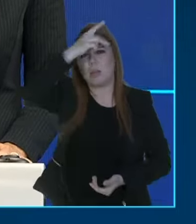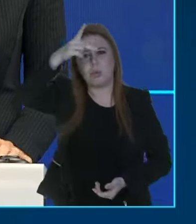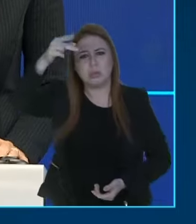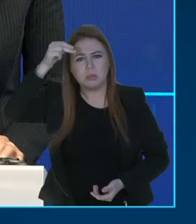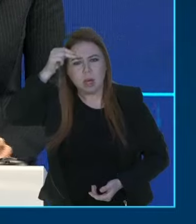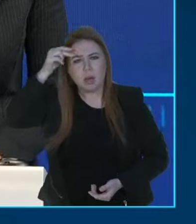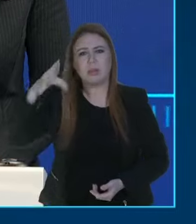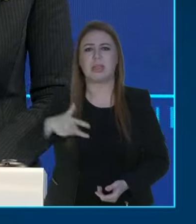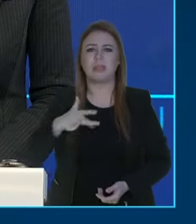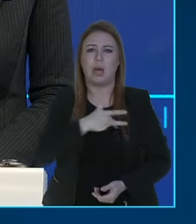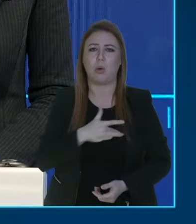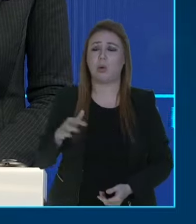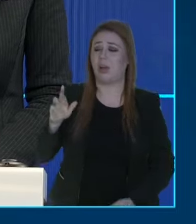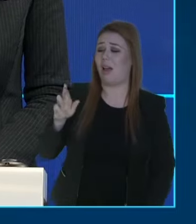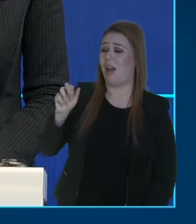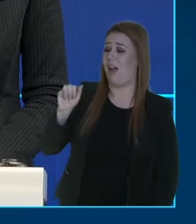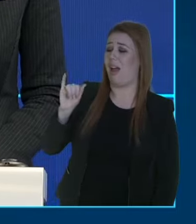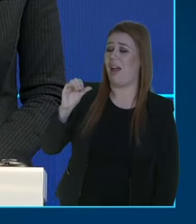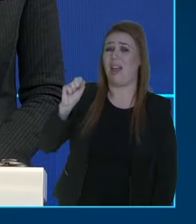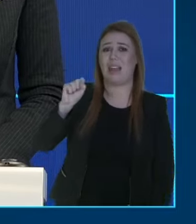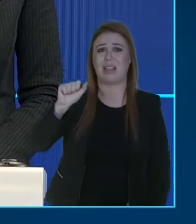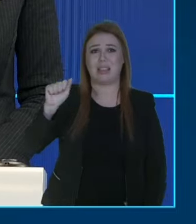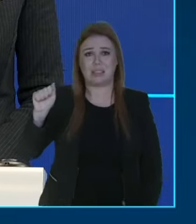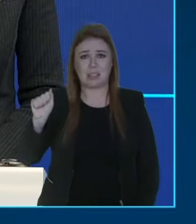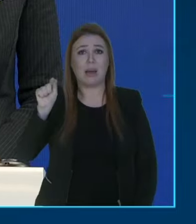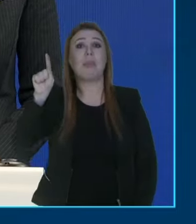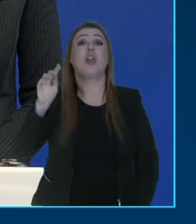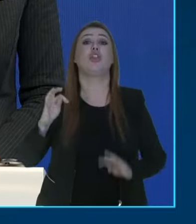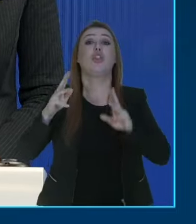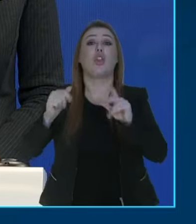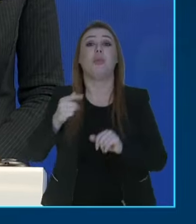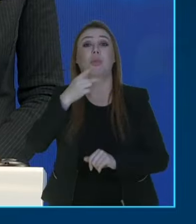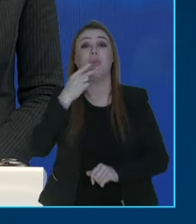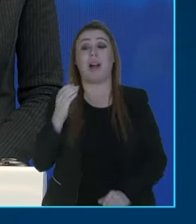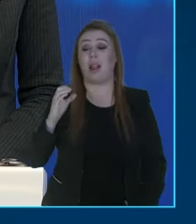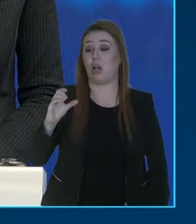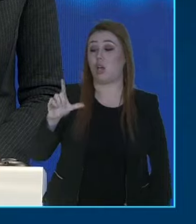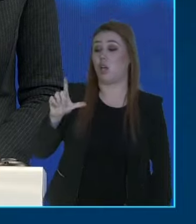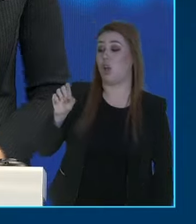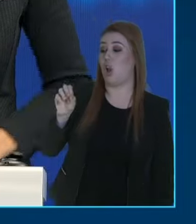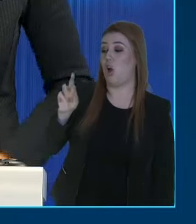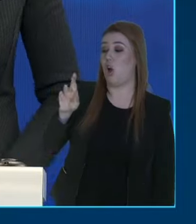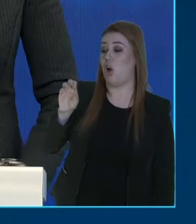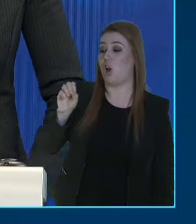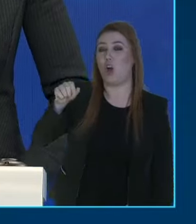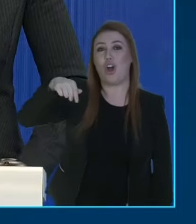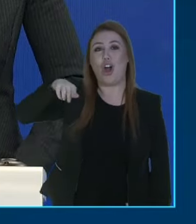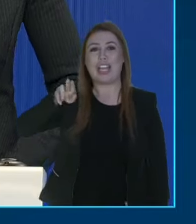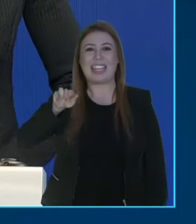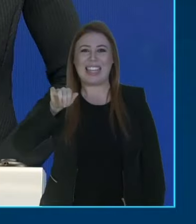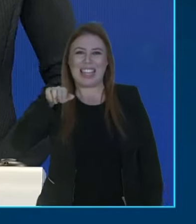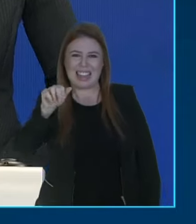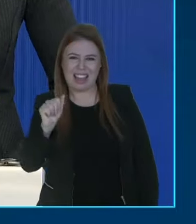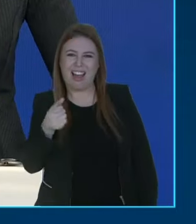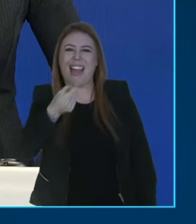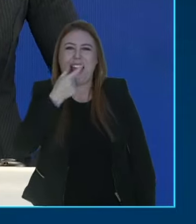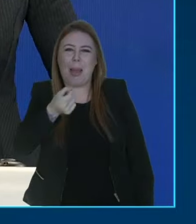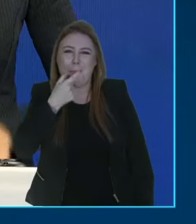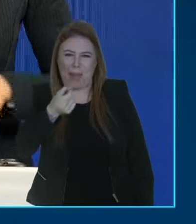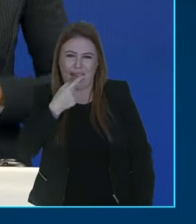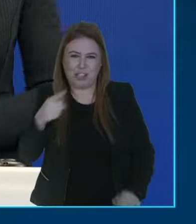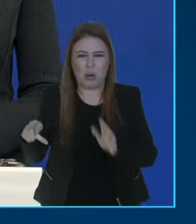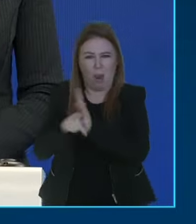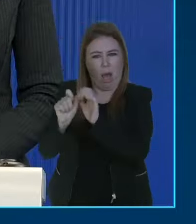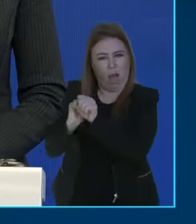a doutora Raíssa, conhecida como doutora cloroquina pelos meios nacionais. A senhora não acha que se está desmerecendo, ou não tem